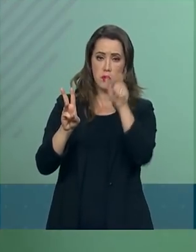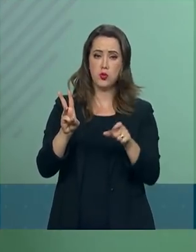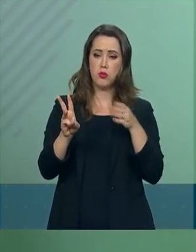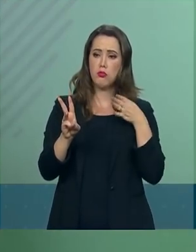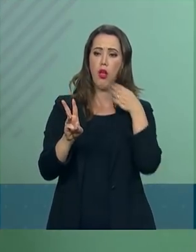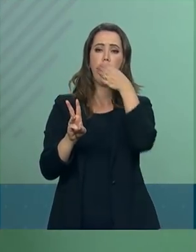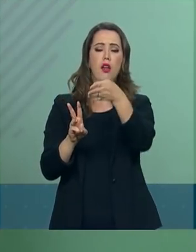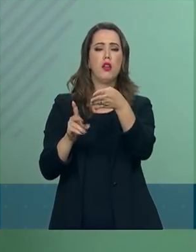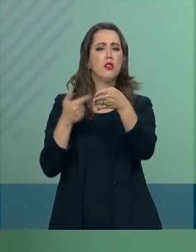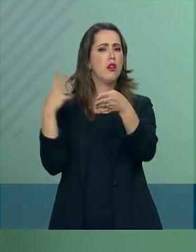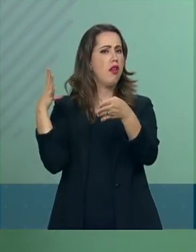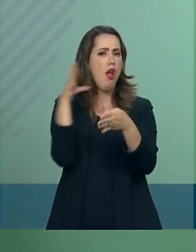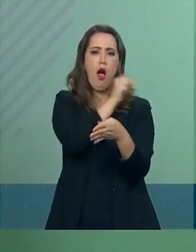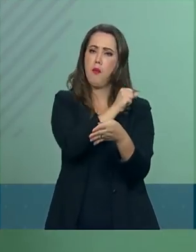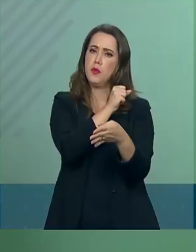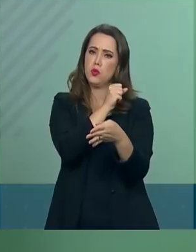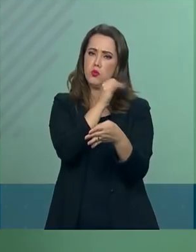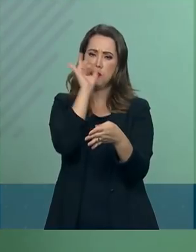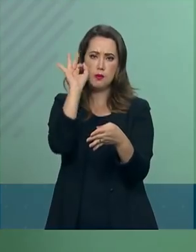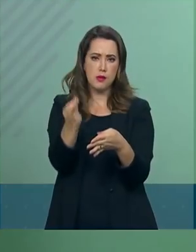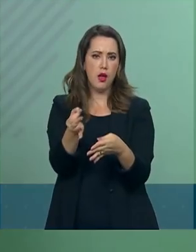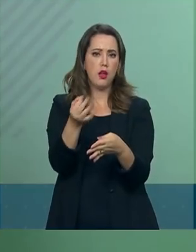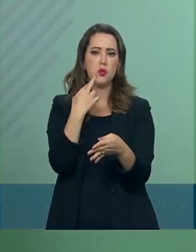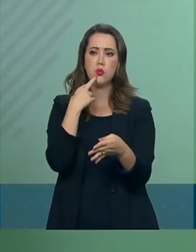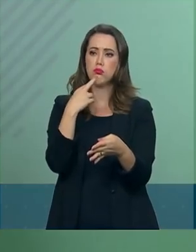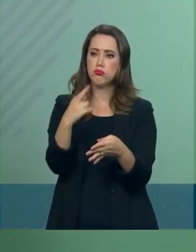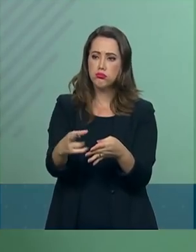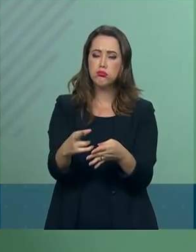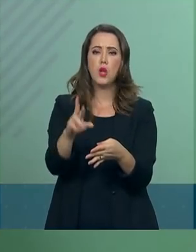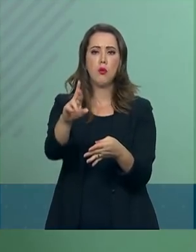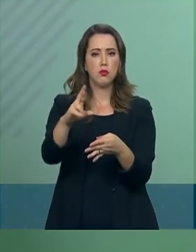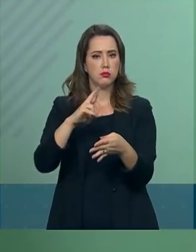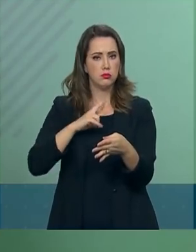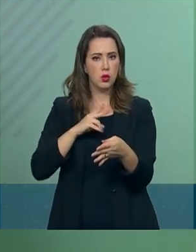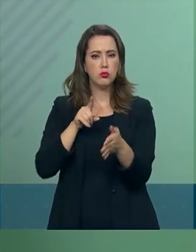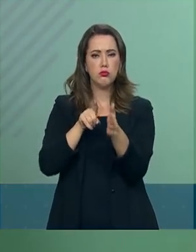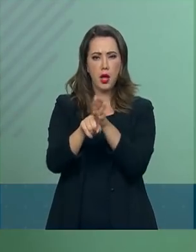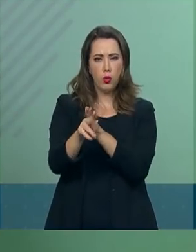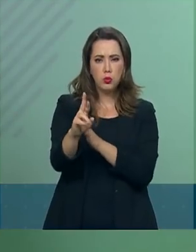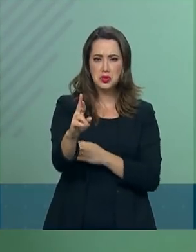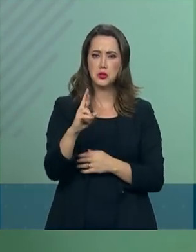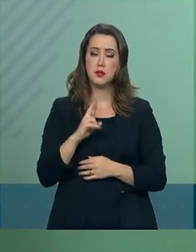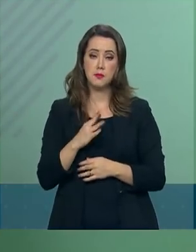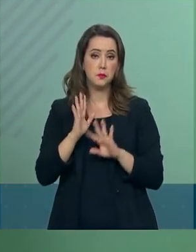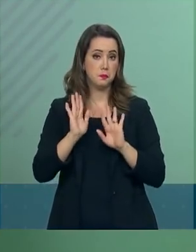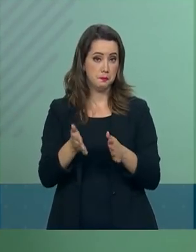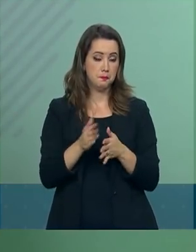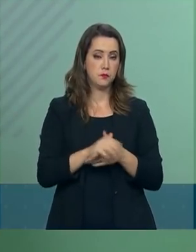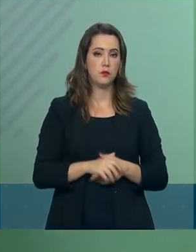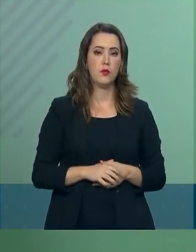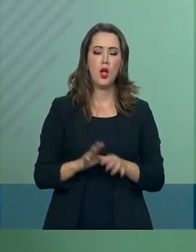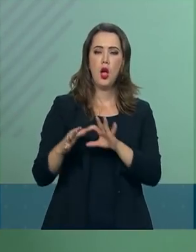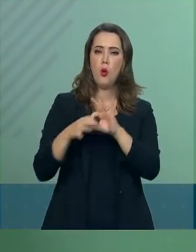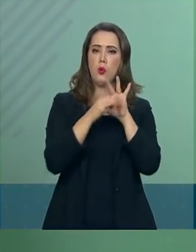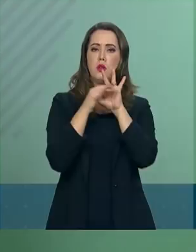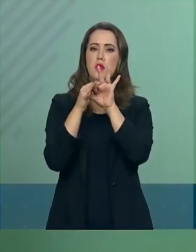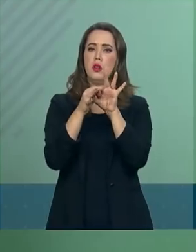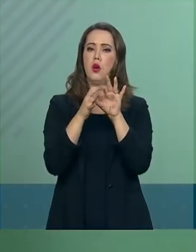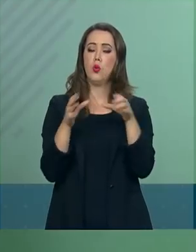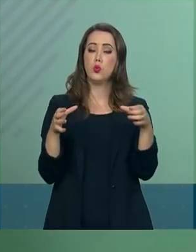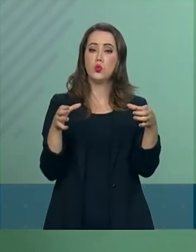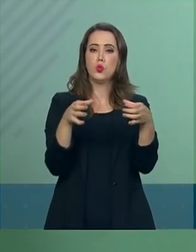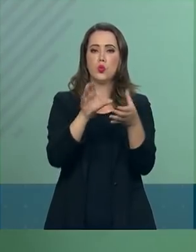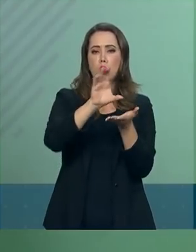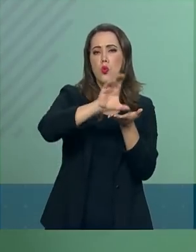rápida e eficaz as suas demandas. A parceria com o Conselho Nacional de